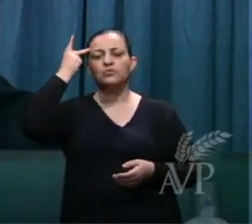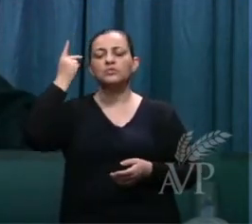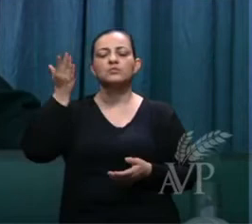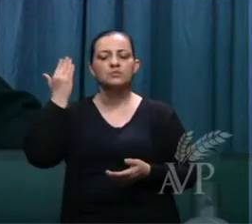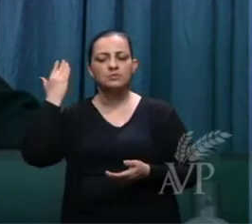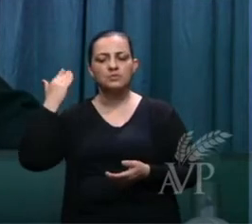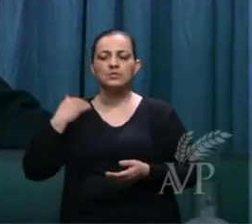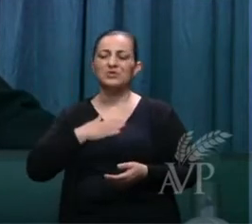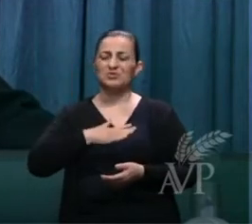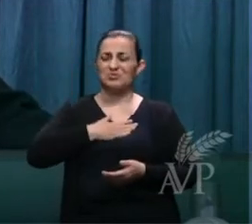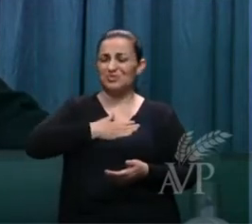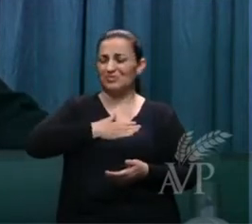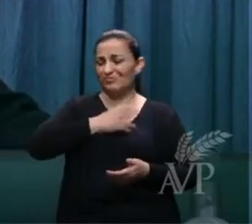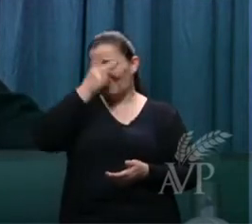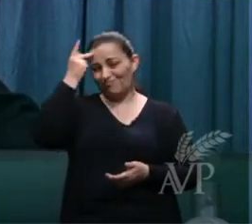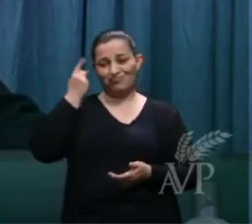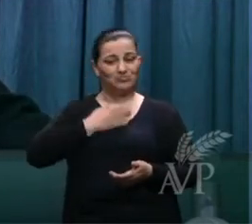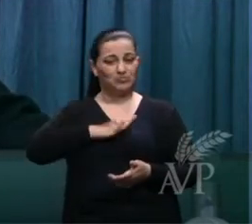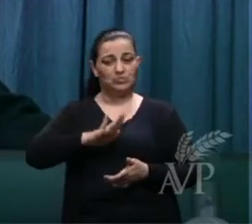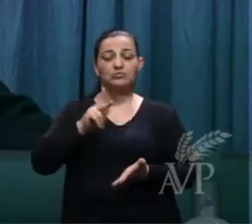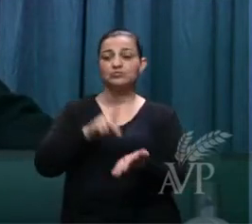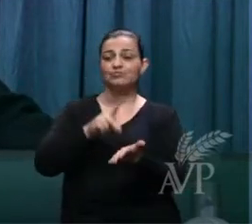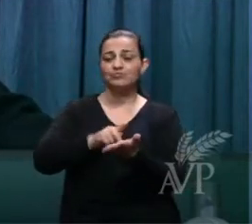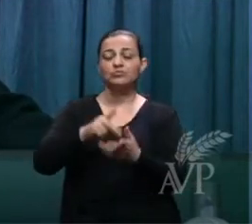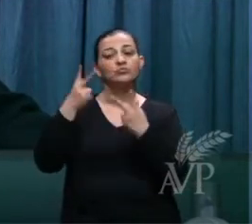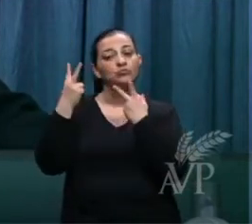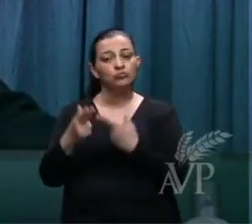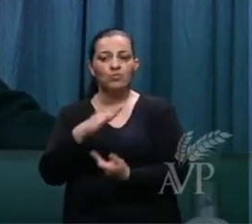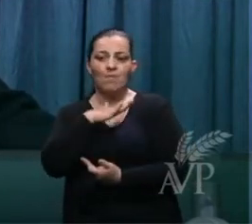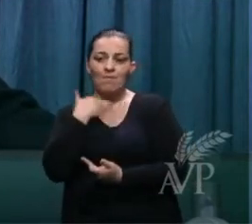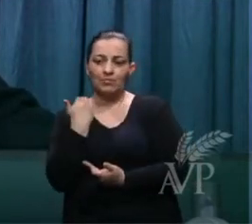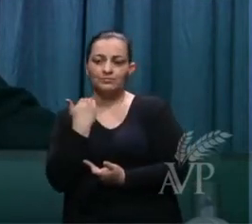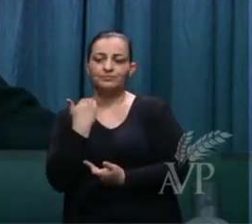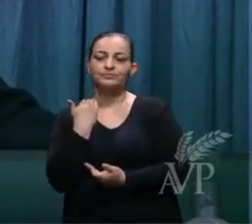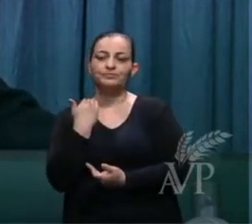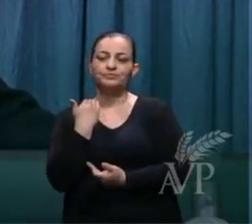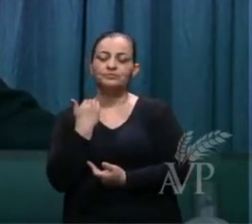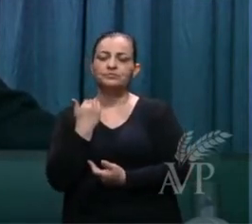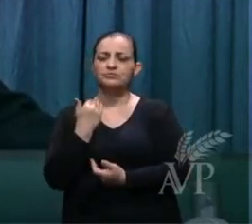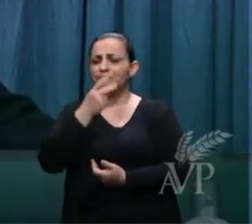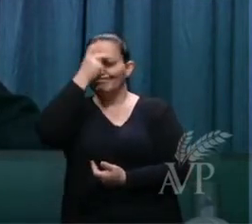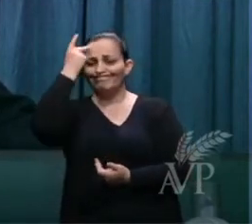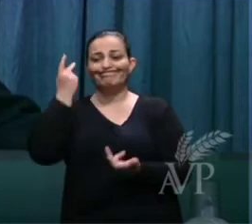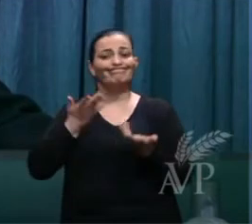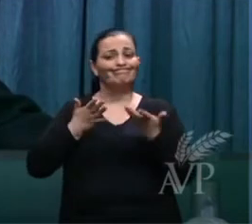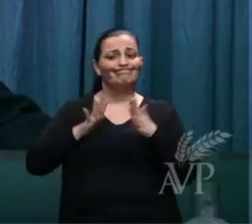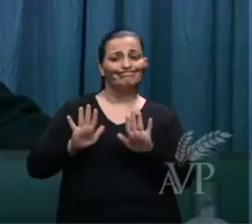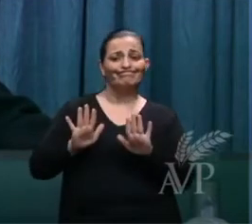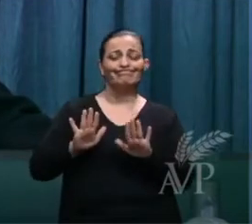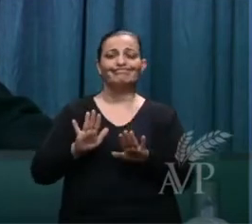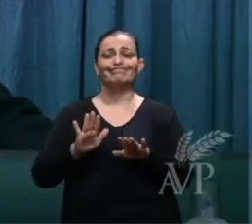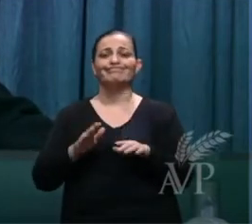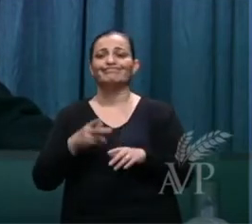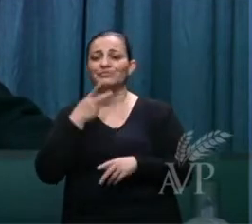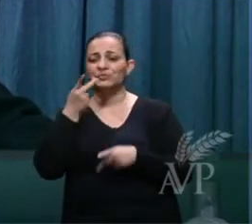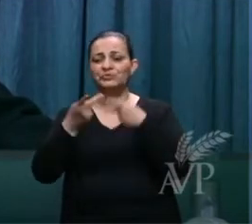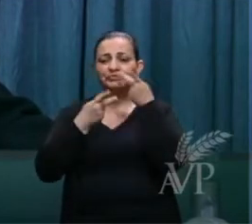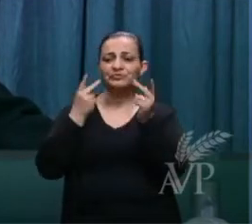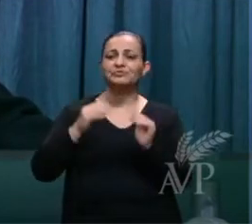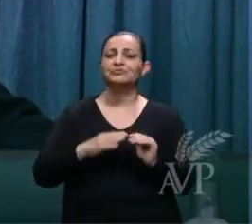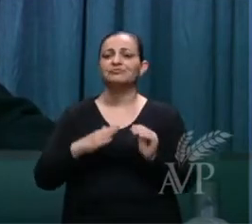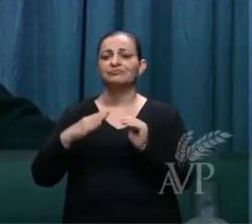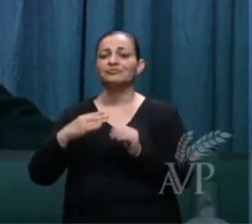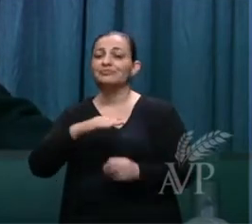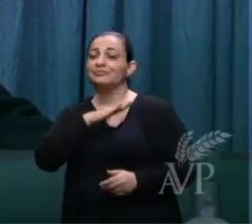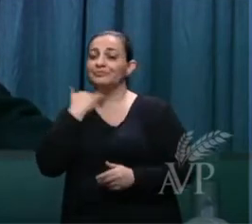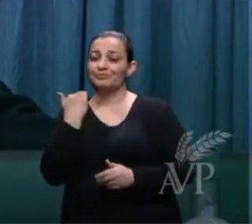disse, gosta, mas é uma realidade igual à morte. Ninguém gosta dessa vizinha, não é?